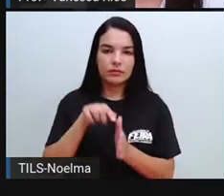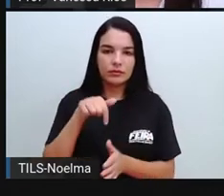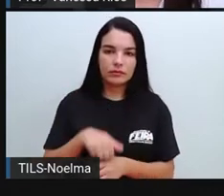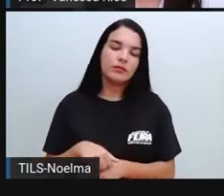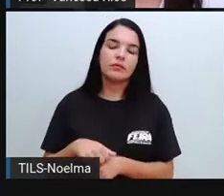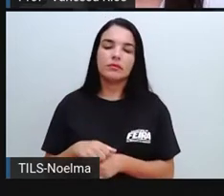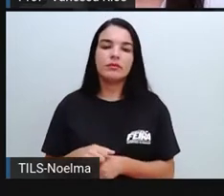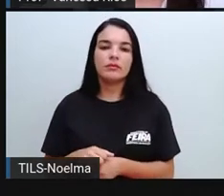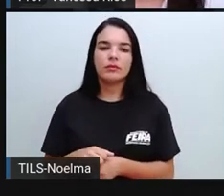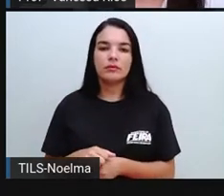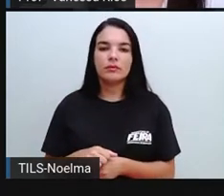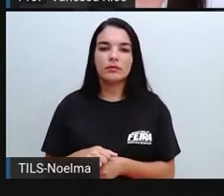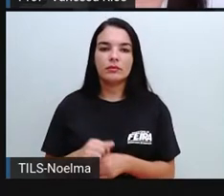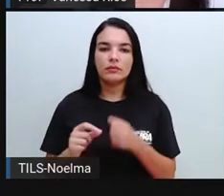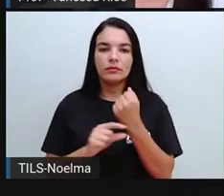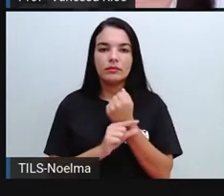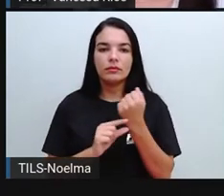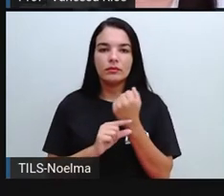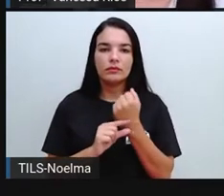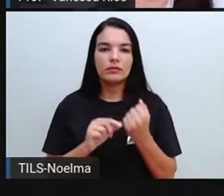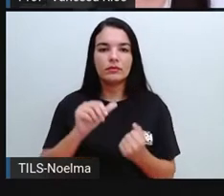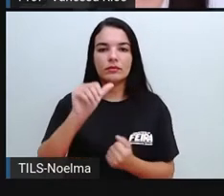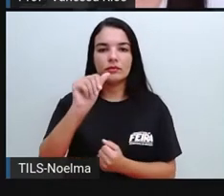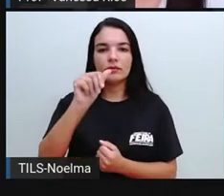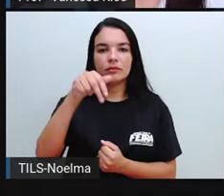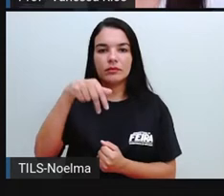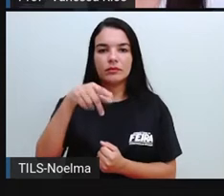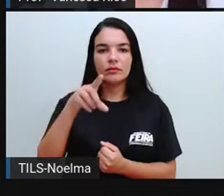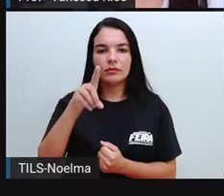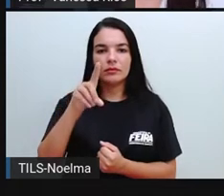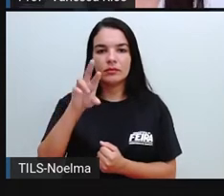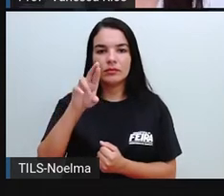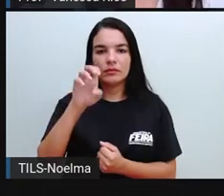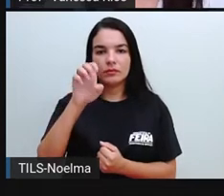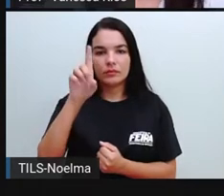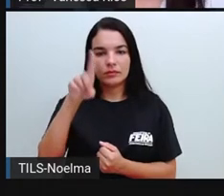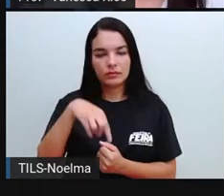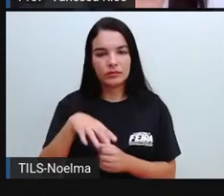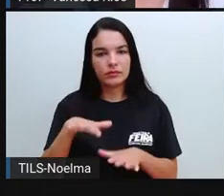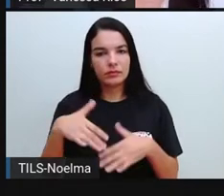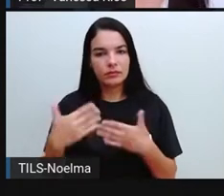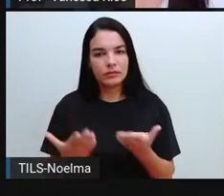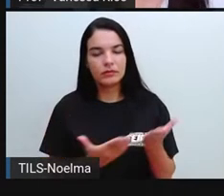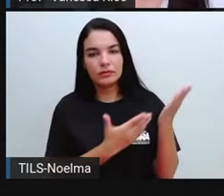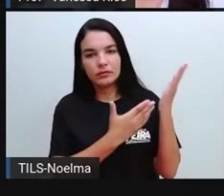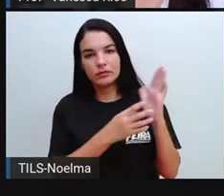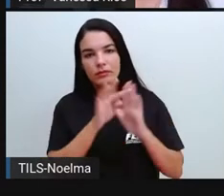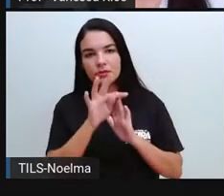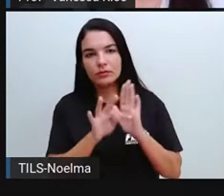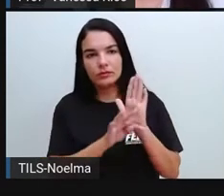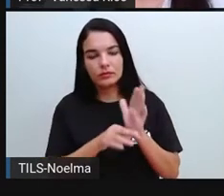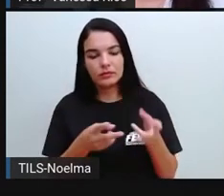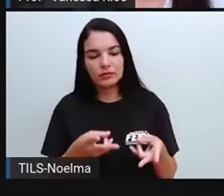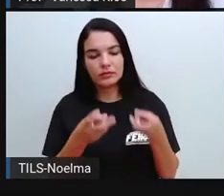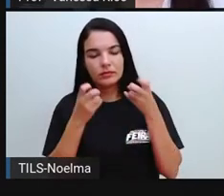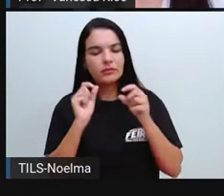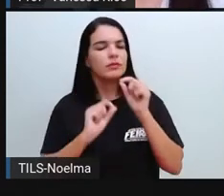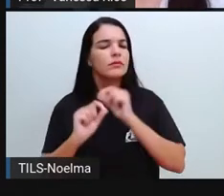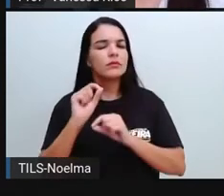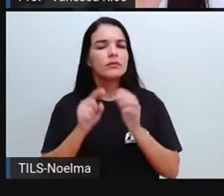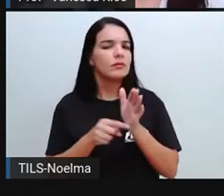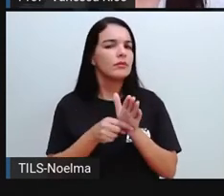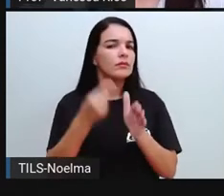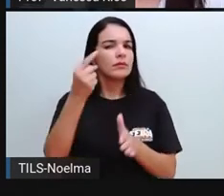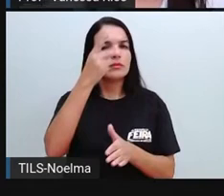por André Proust. E através desse trecho a gente já observa aí quem foram os primeiros